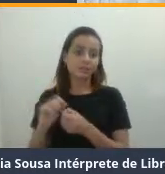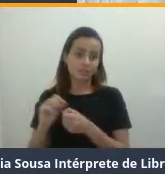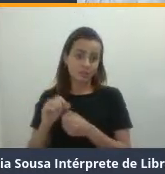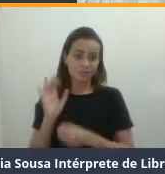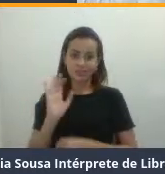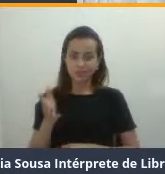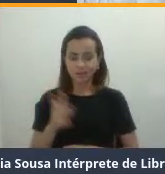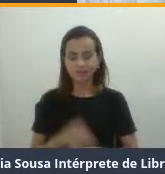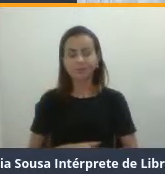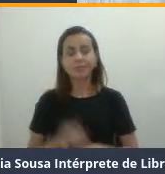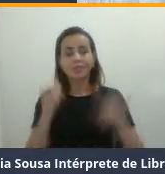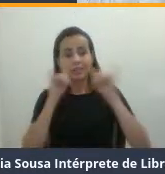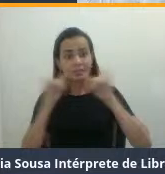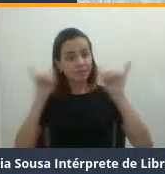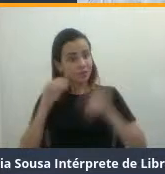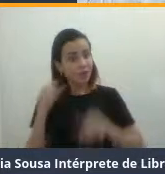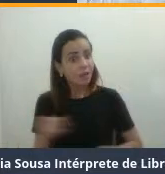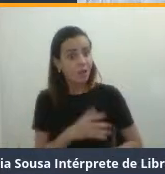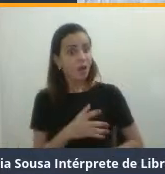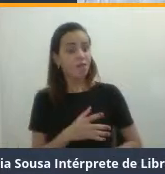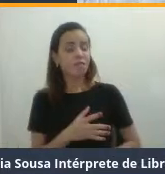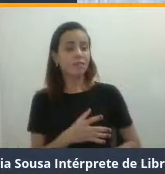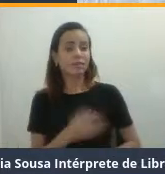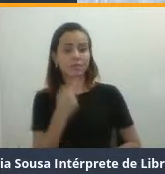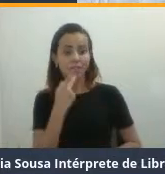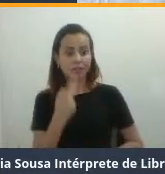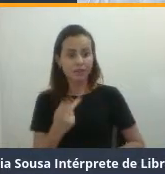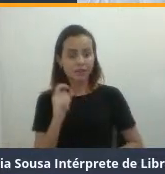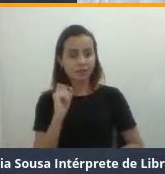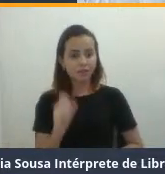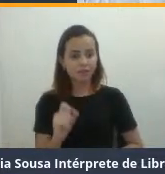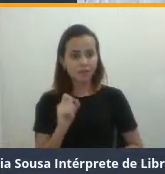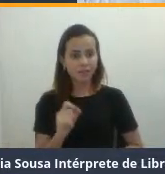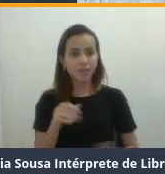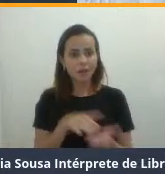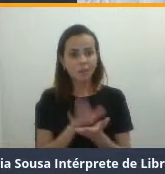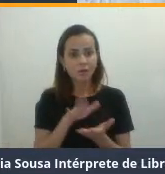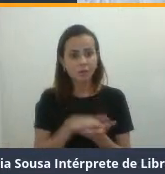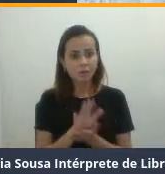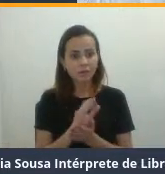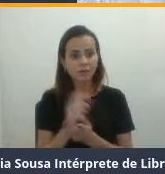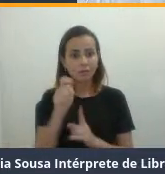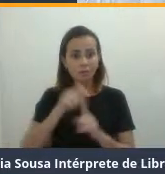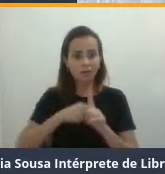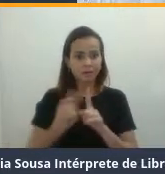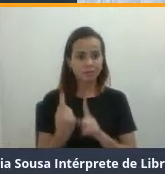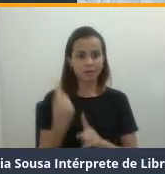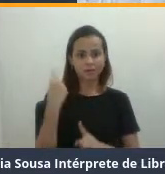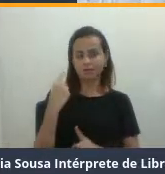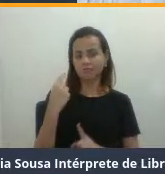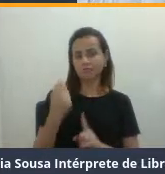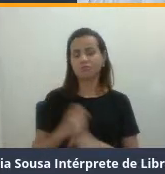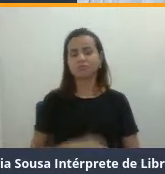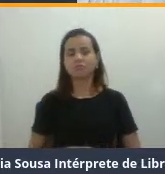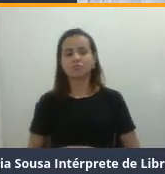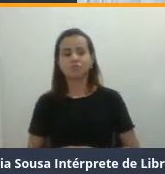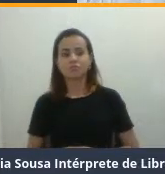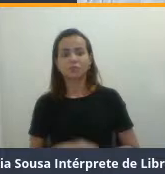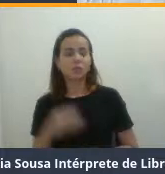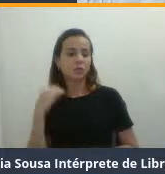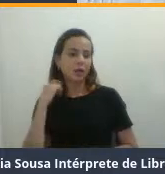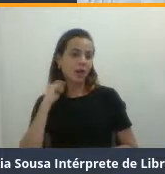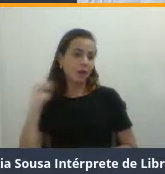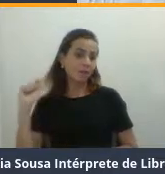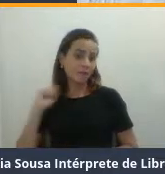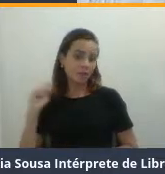essa informação é quentíssima. Eu estou falando de algo que foi publicado no mês passado. Então, gente já tem informação muito